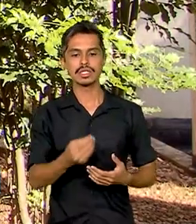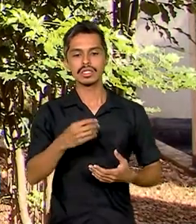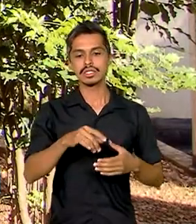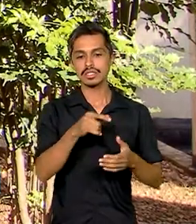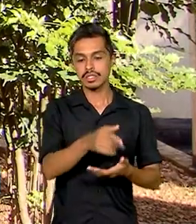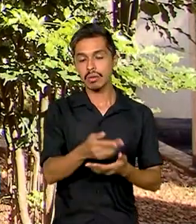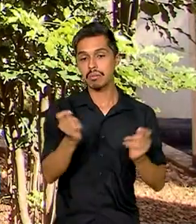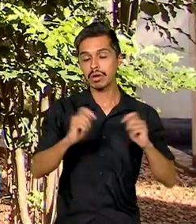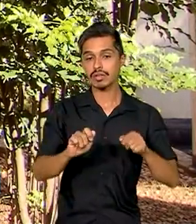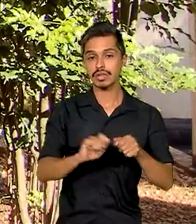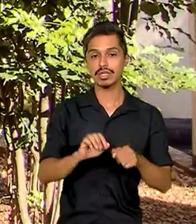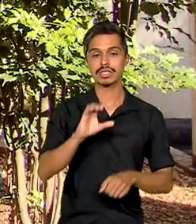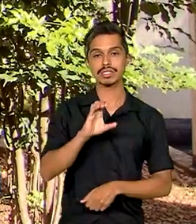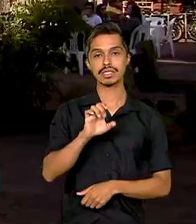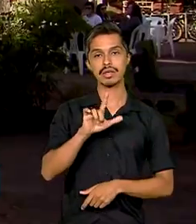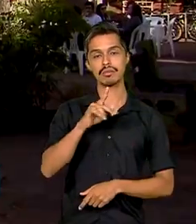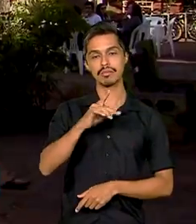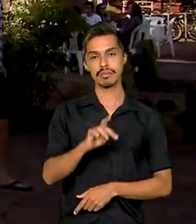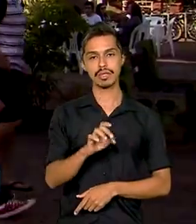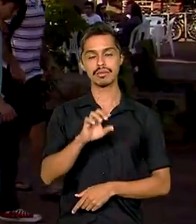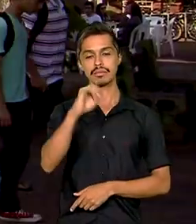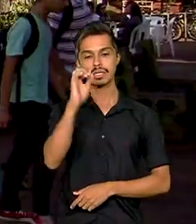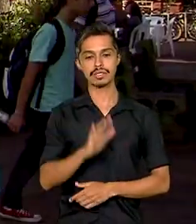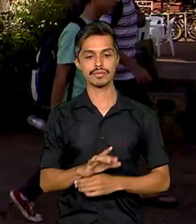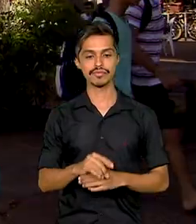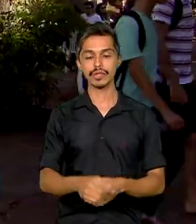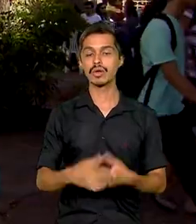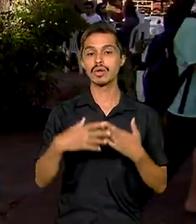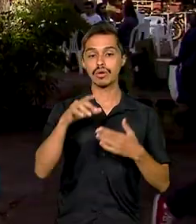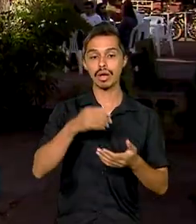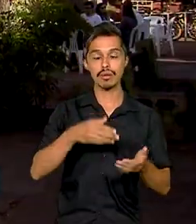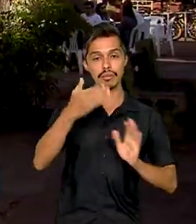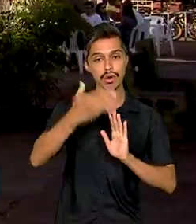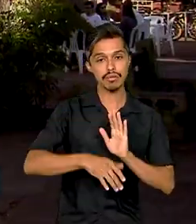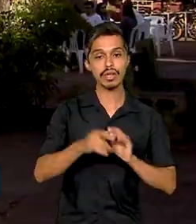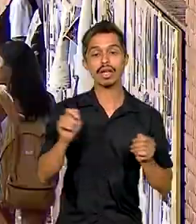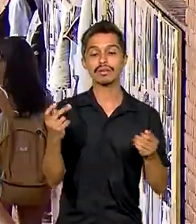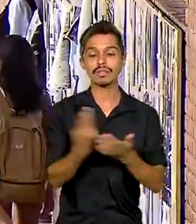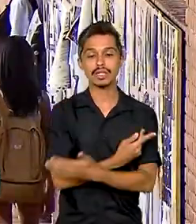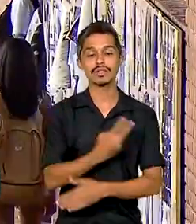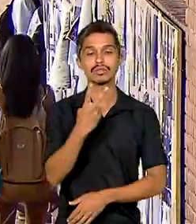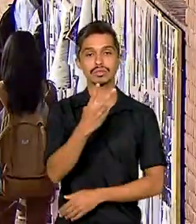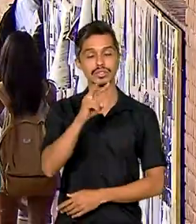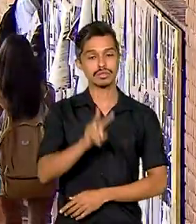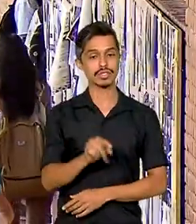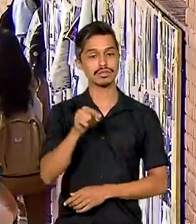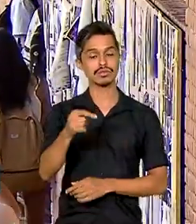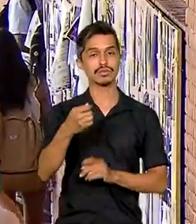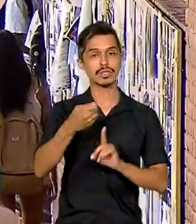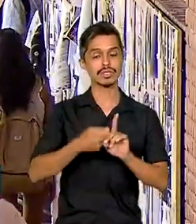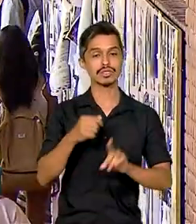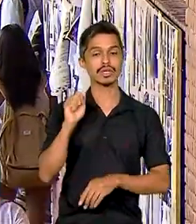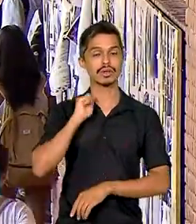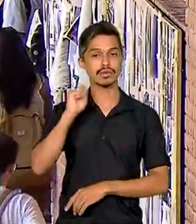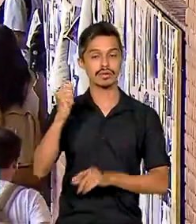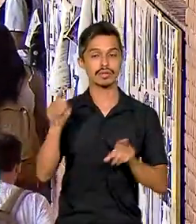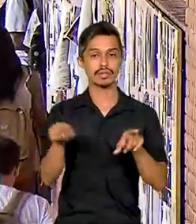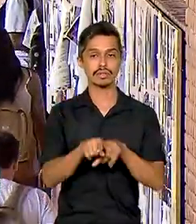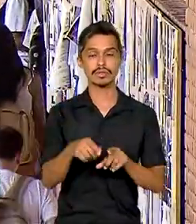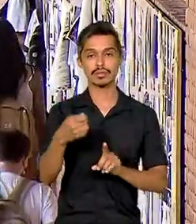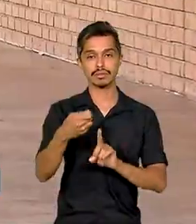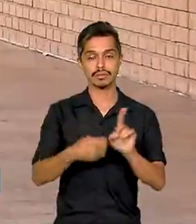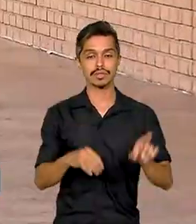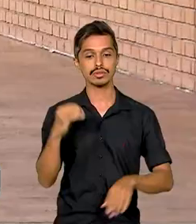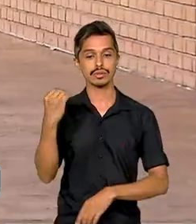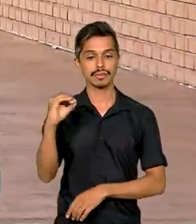fazer o CELP Brasil. O exame é aplicado duas vezes por ano, em abril e outubro, e é